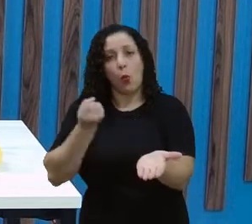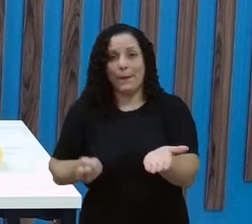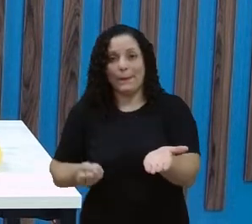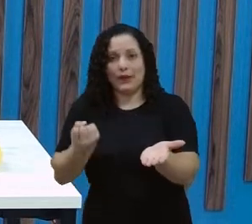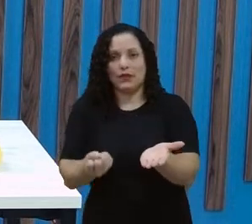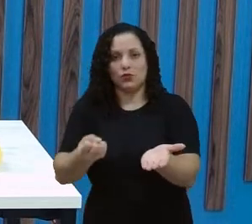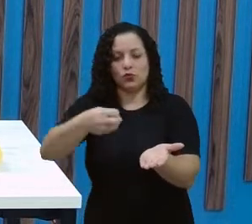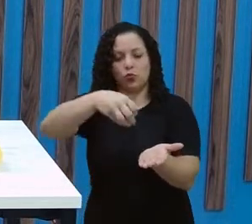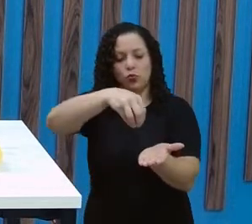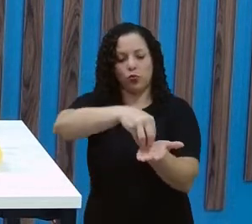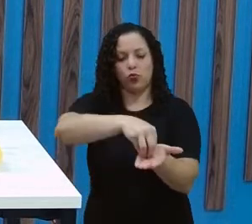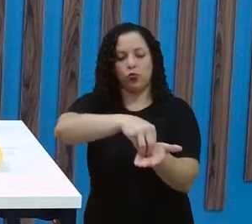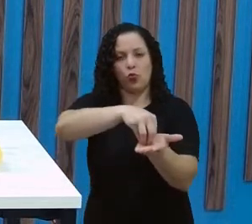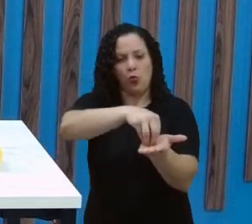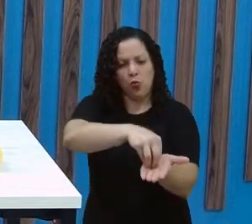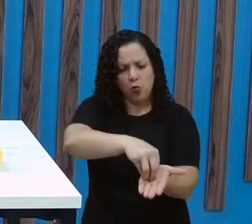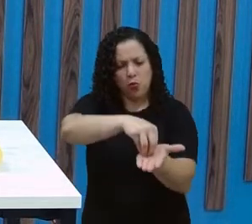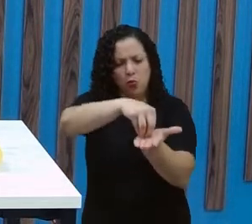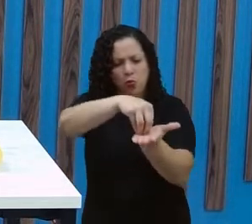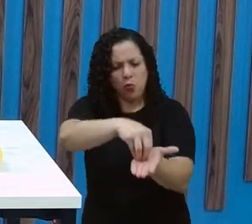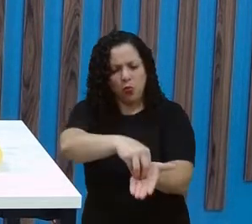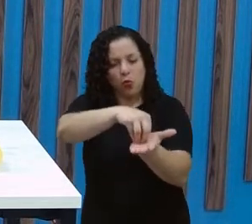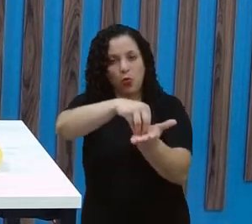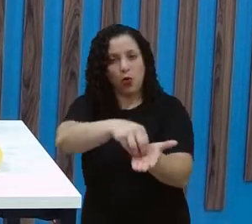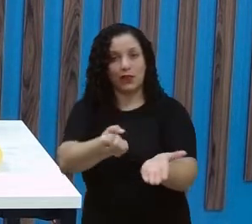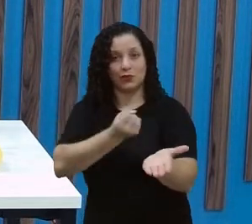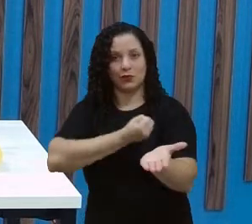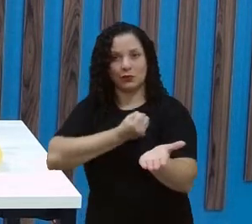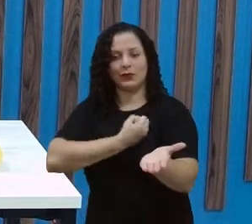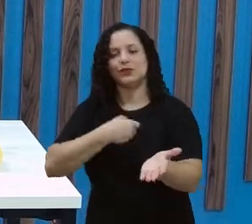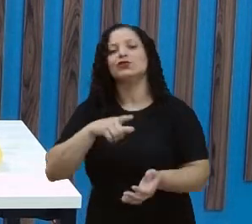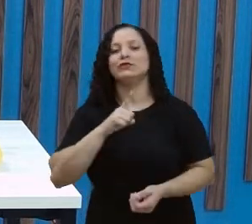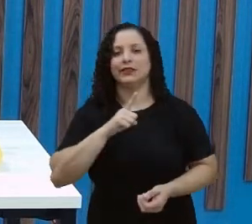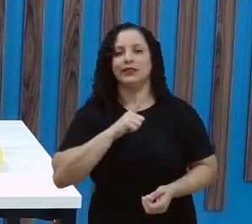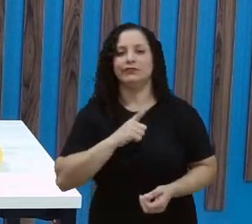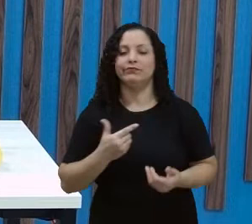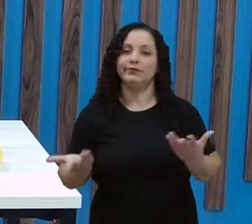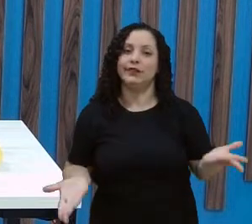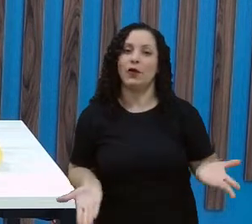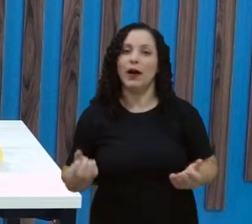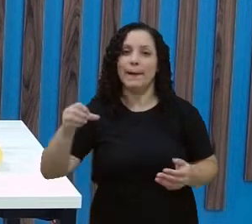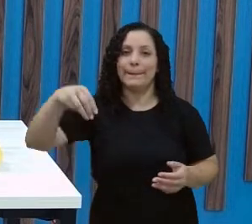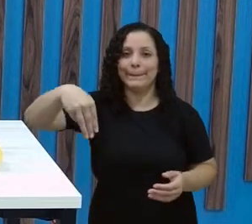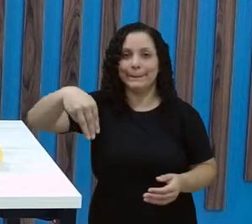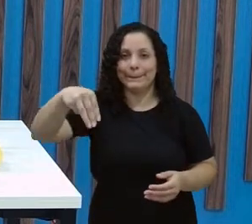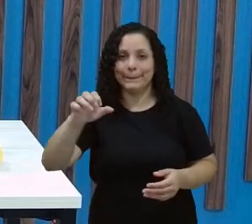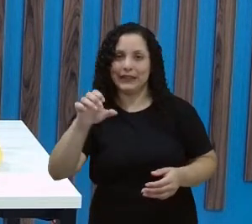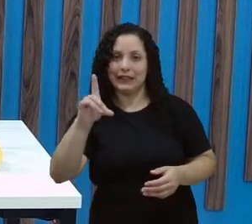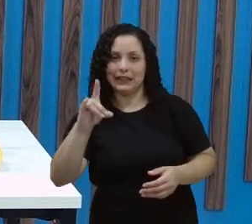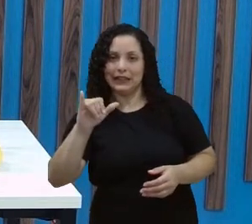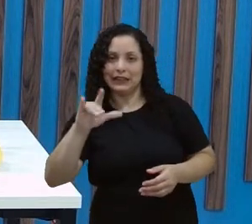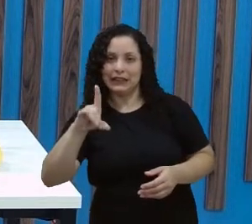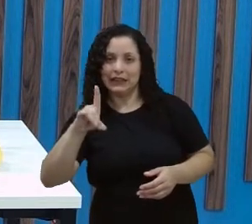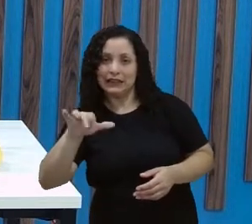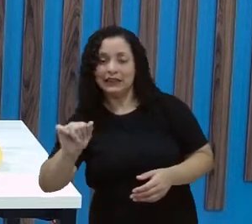laranja de forma numérica, né? Com números, tá certo? Então, medida é a quantidade que pode ser medida,